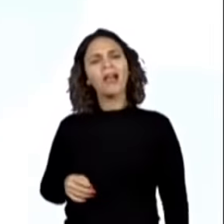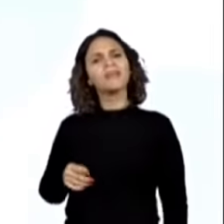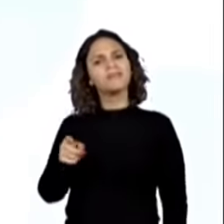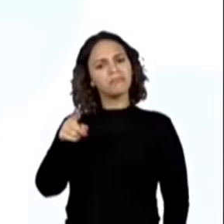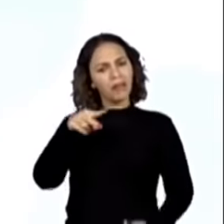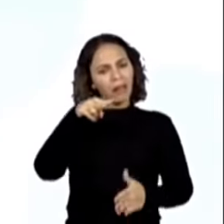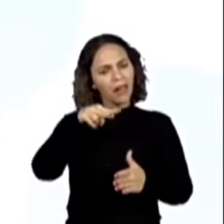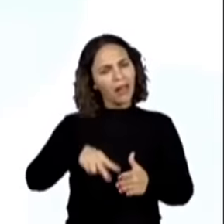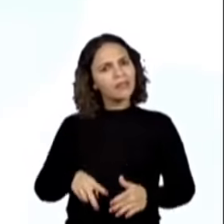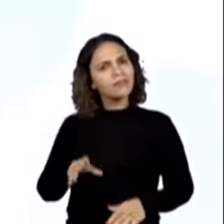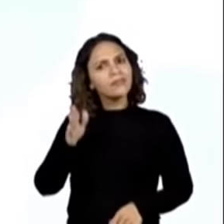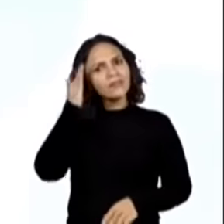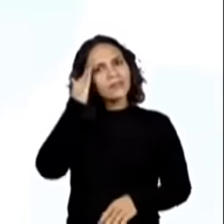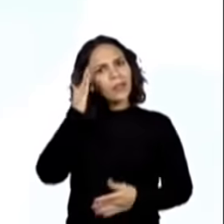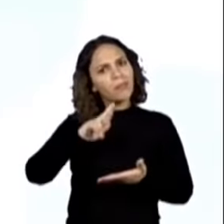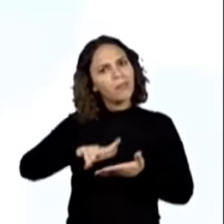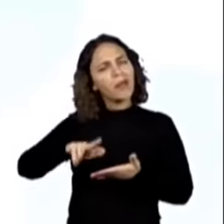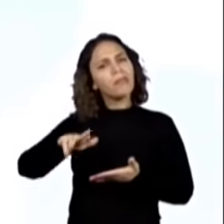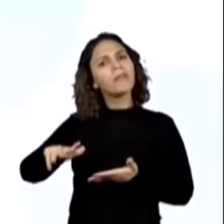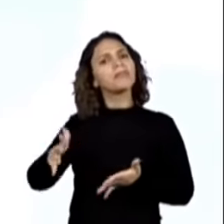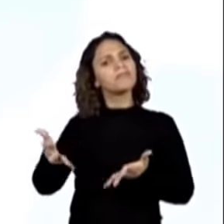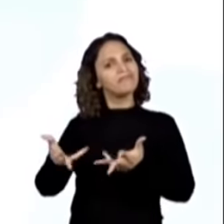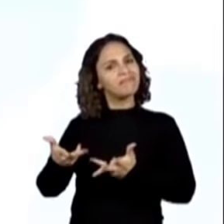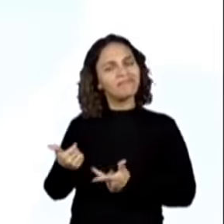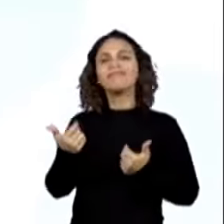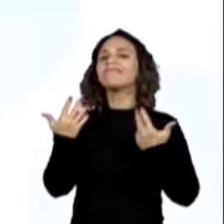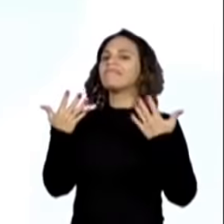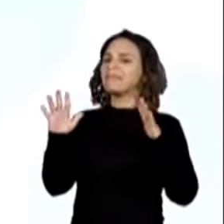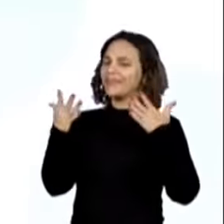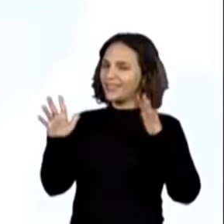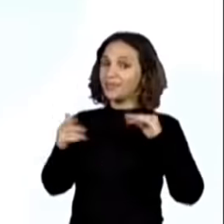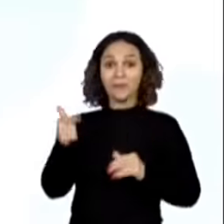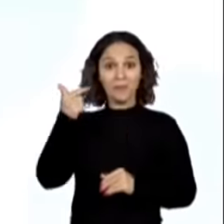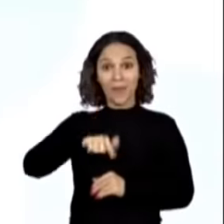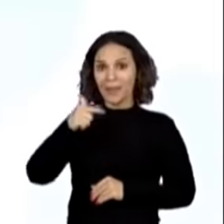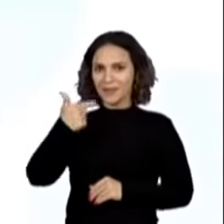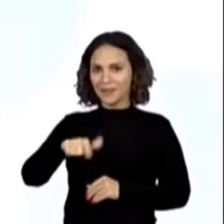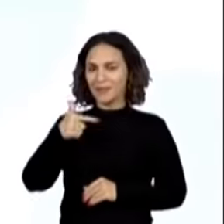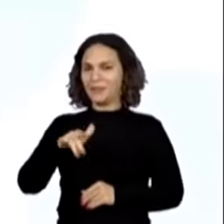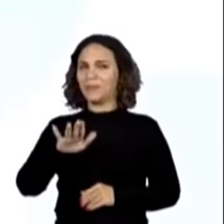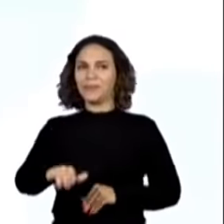conto vocês já estão arrasando. Mais um pouquinho.